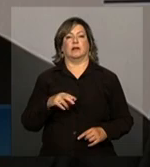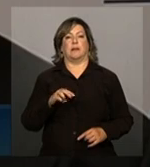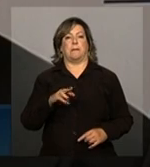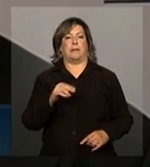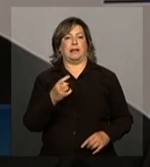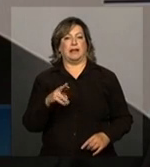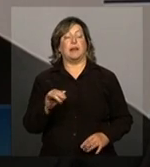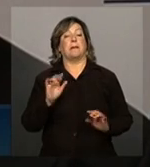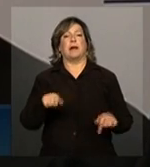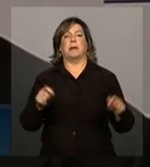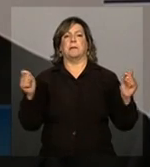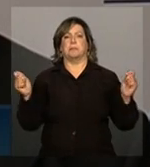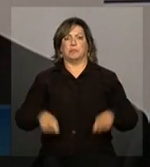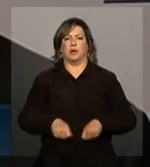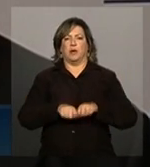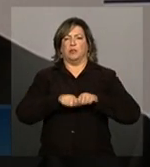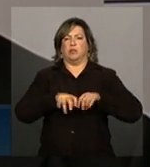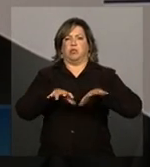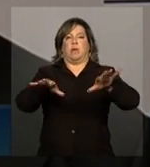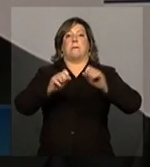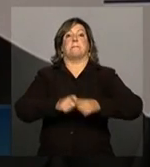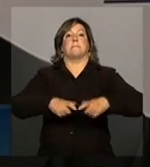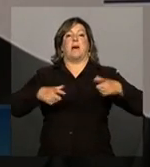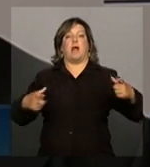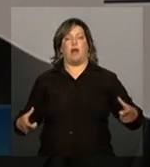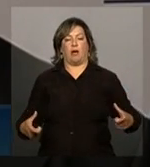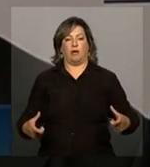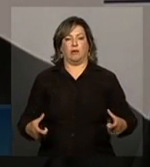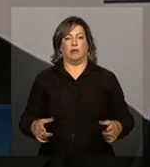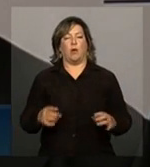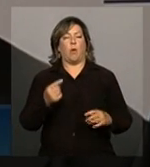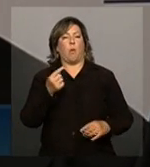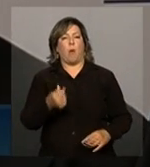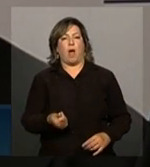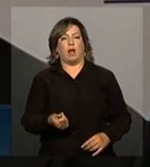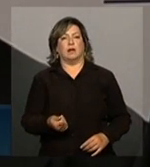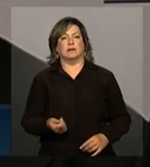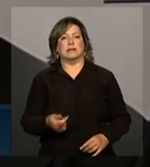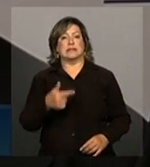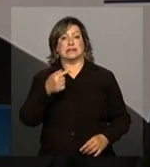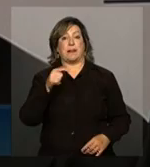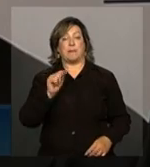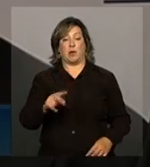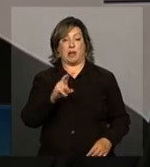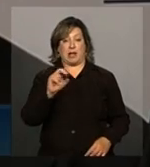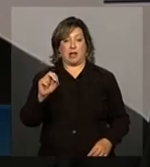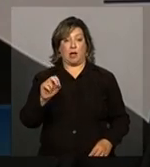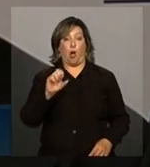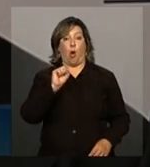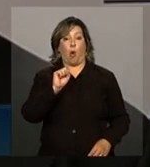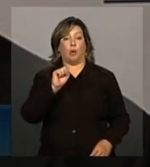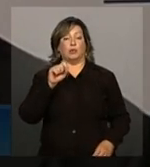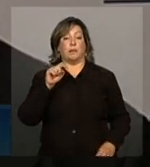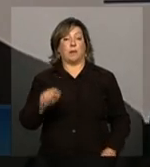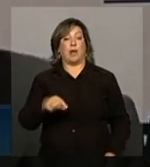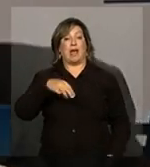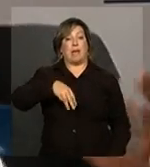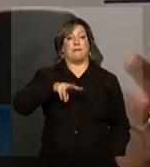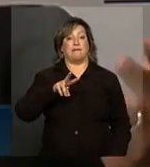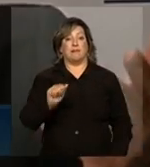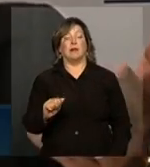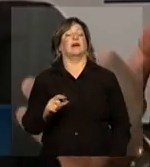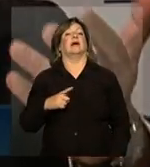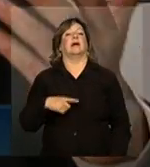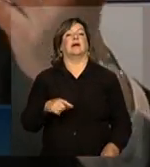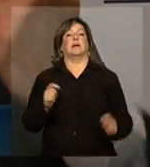uma capacidade de transporte maior. Em torno aí de quase 7.500 a 8.000 MVA de capacidade de